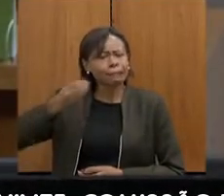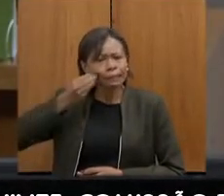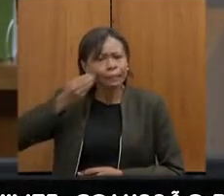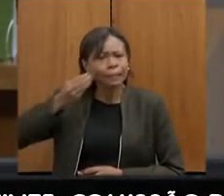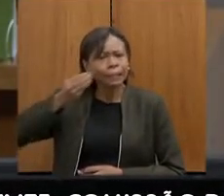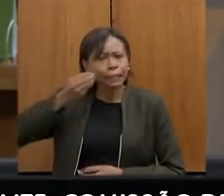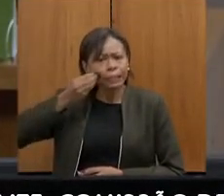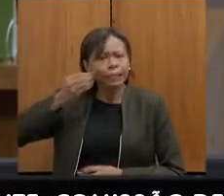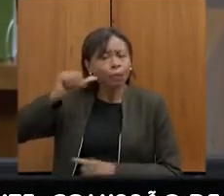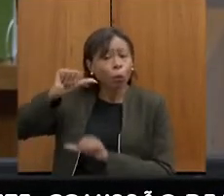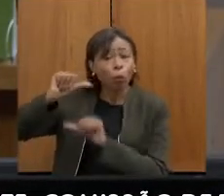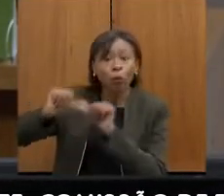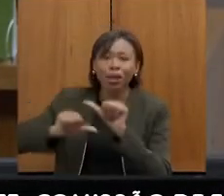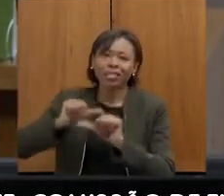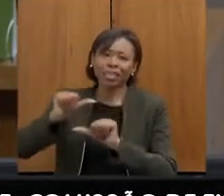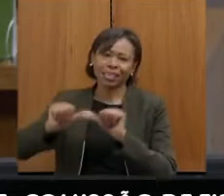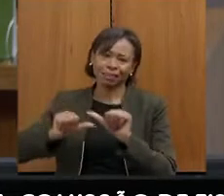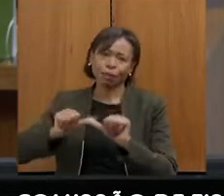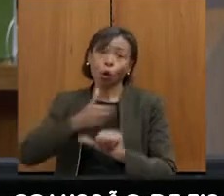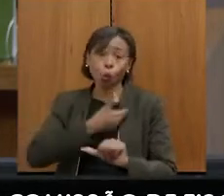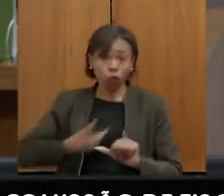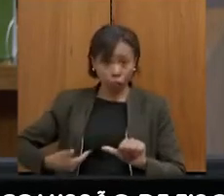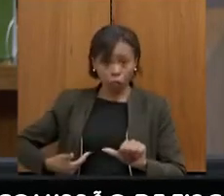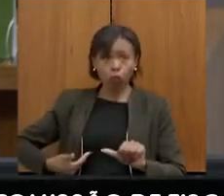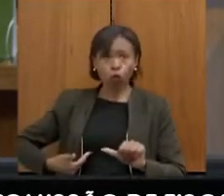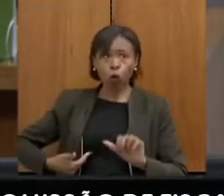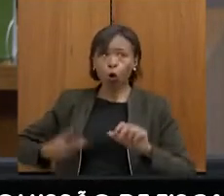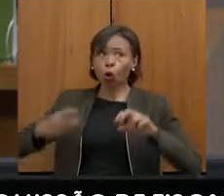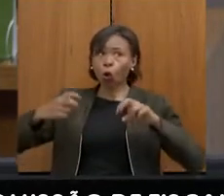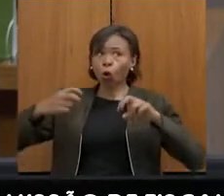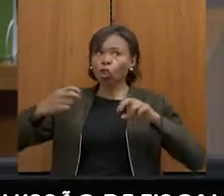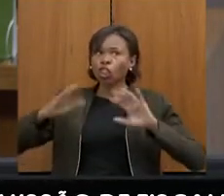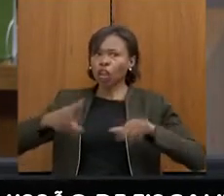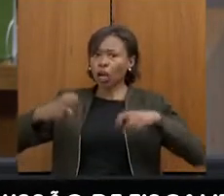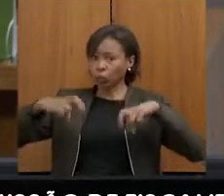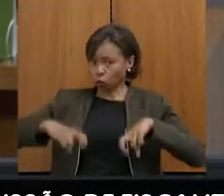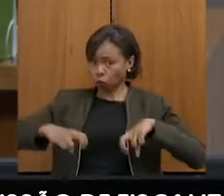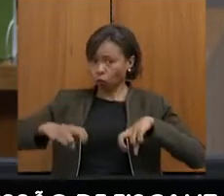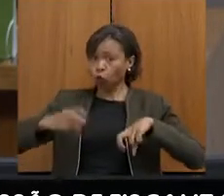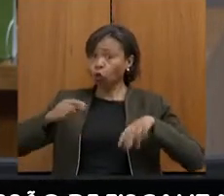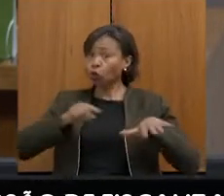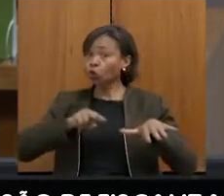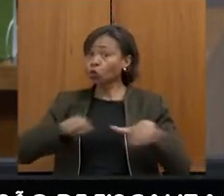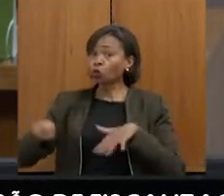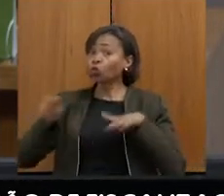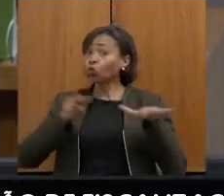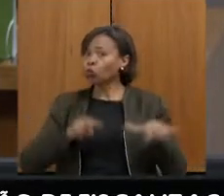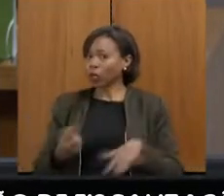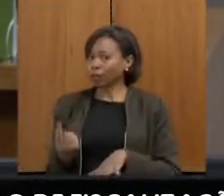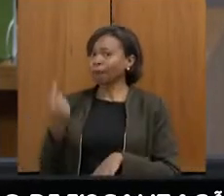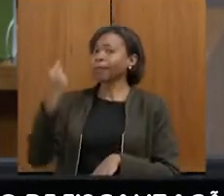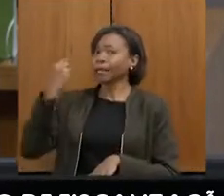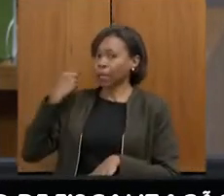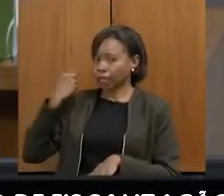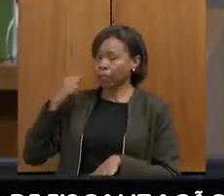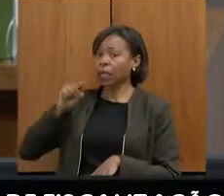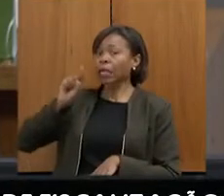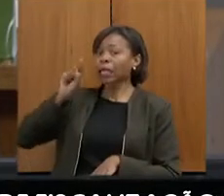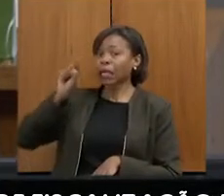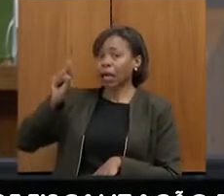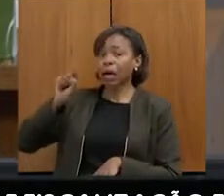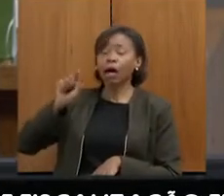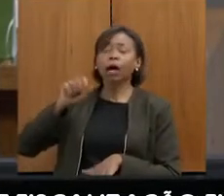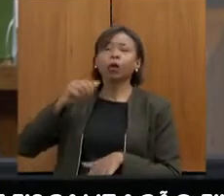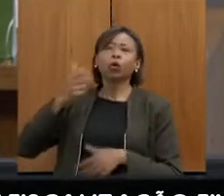inclusive com o governador. Estivemos, há duas semanas atrás, eu e o governador em reunião com o Senado, presidente do Senado,